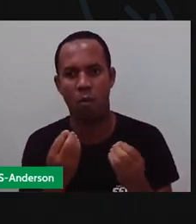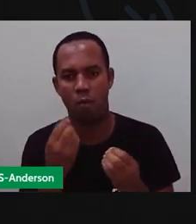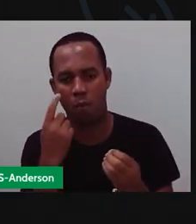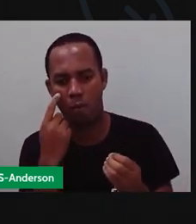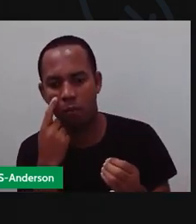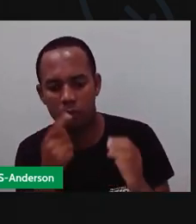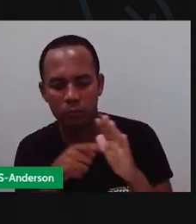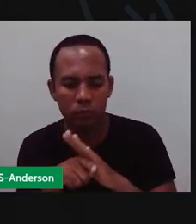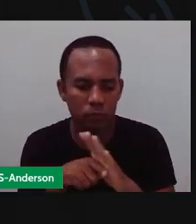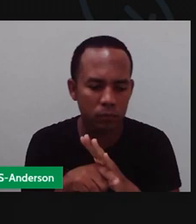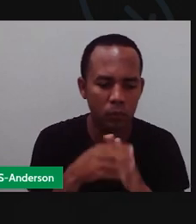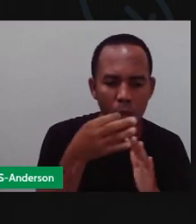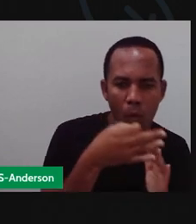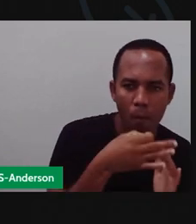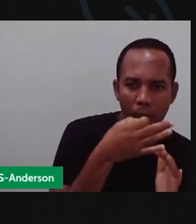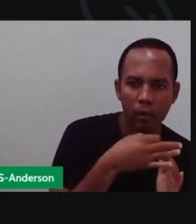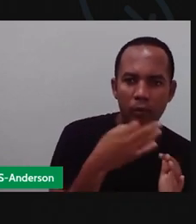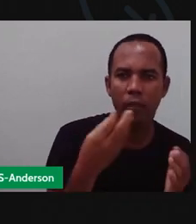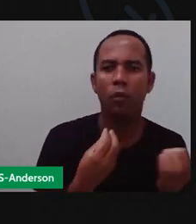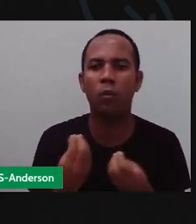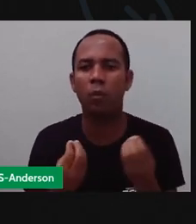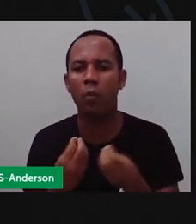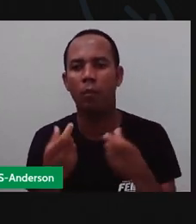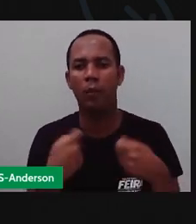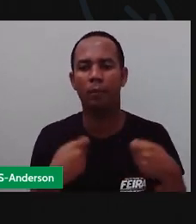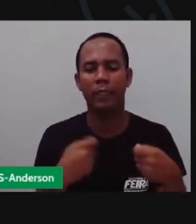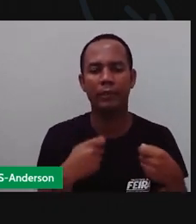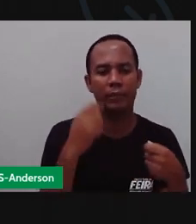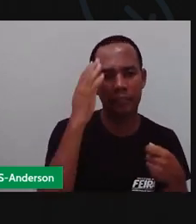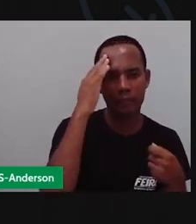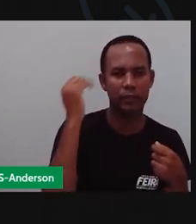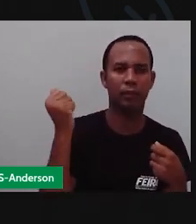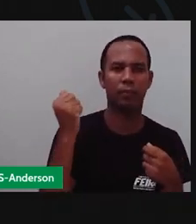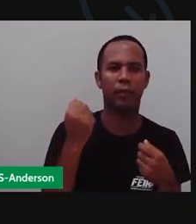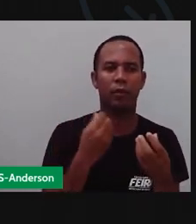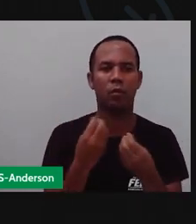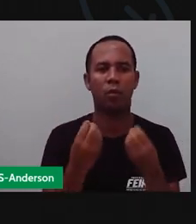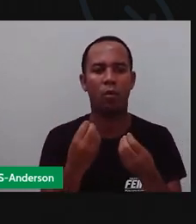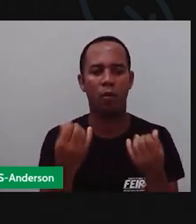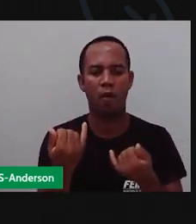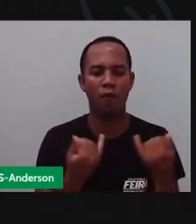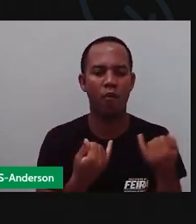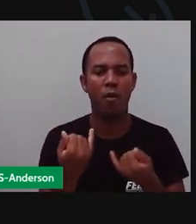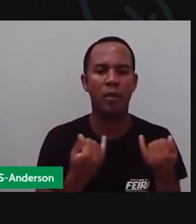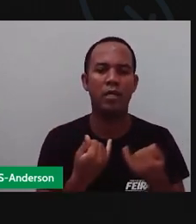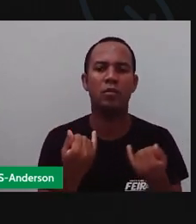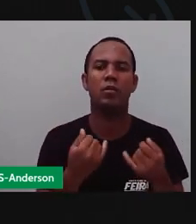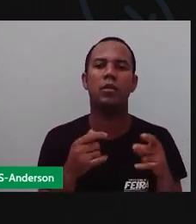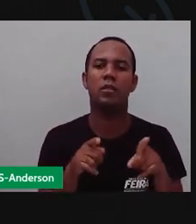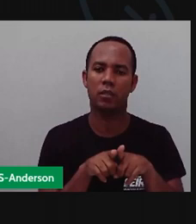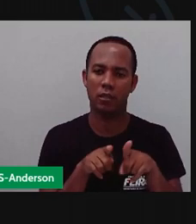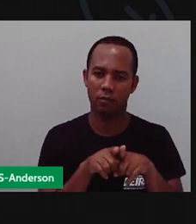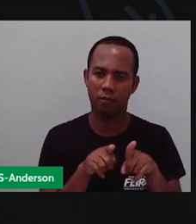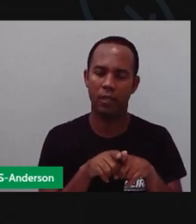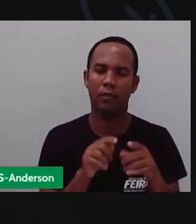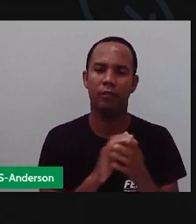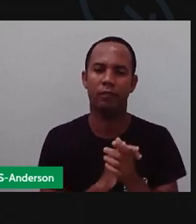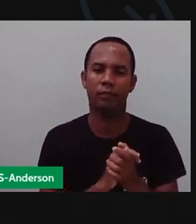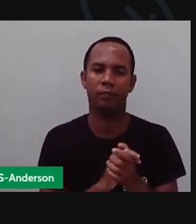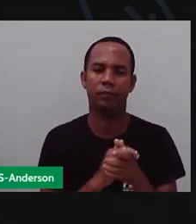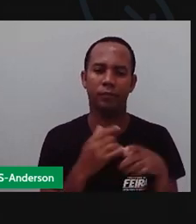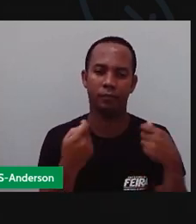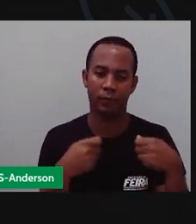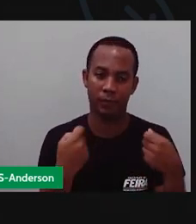à pesquisa, de opinião pessoal, eu preciso saber de algumas informações. E pra eu ter essas informações, eu preciso fazer o quê?